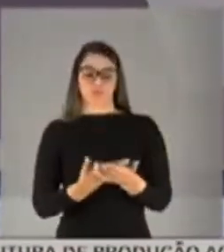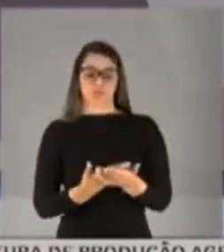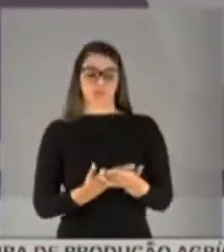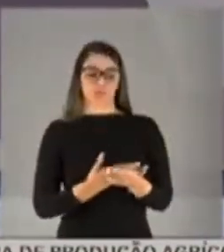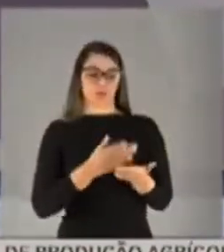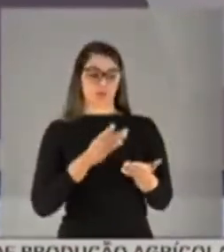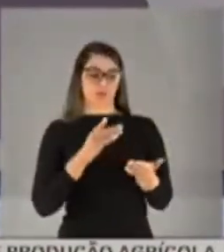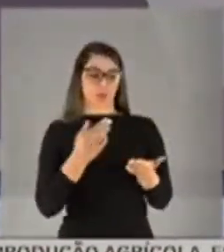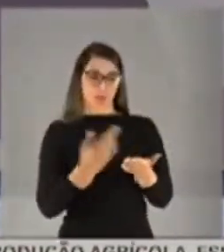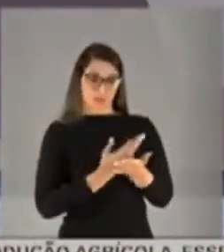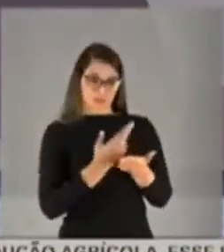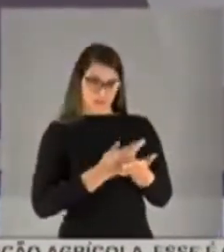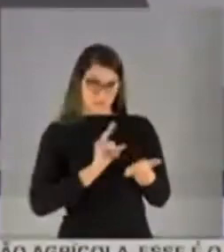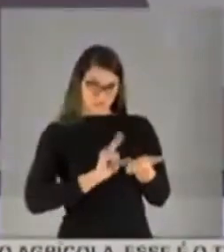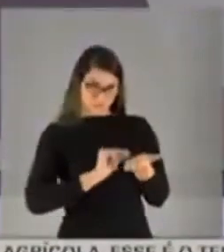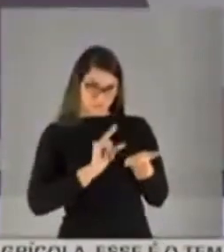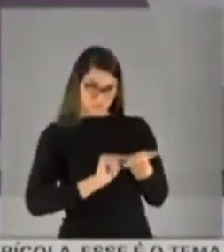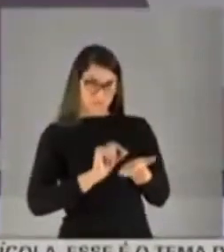Science,